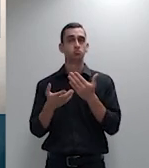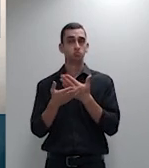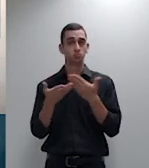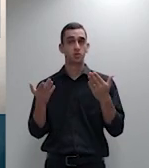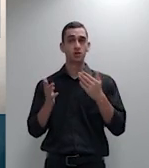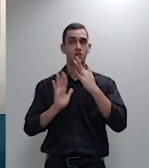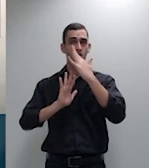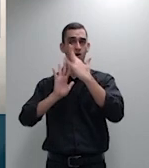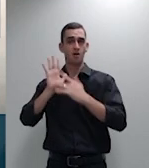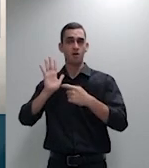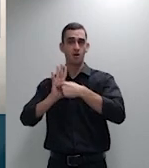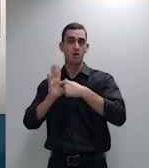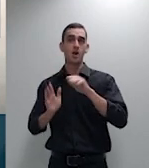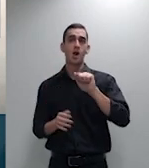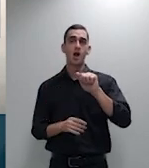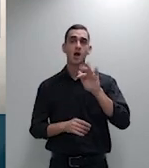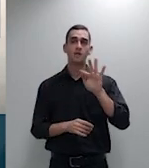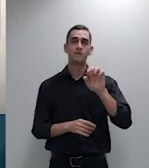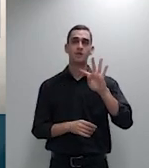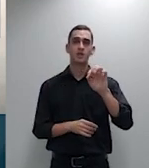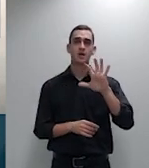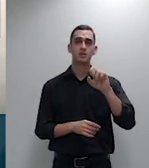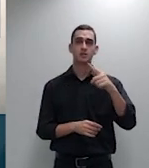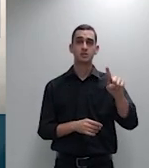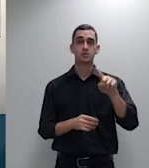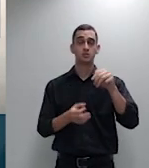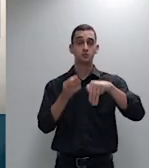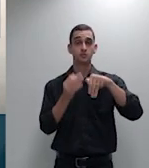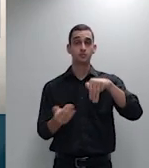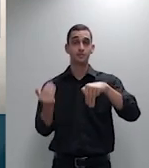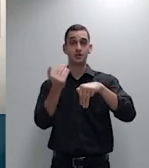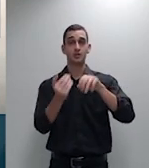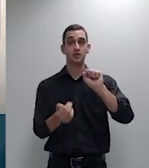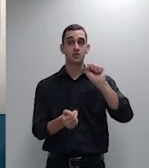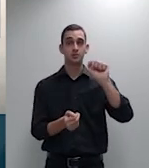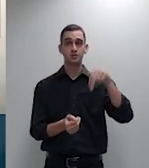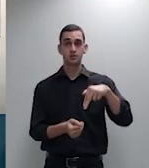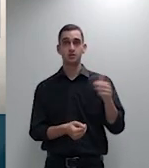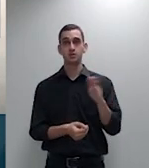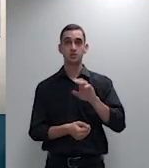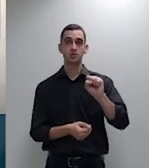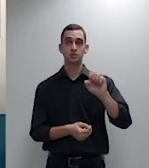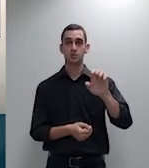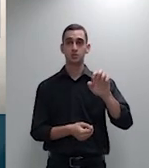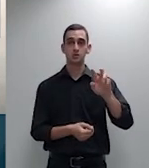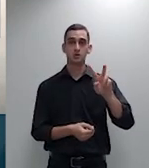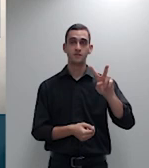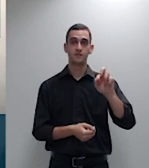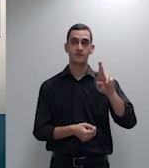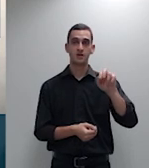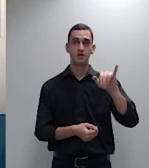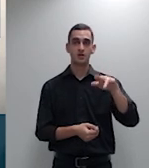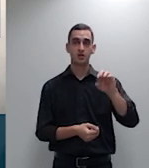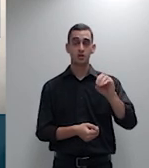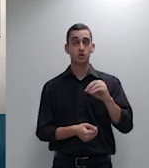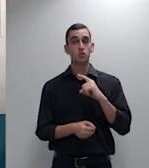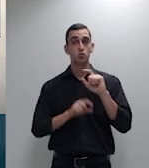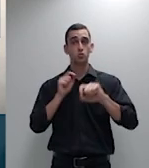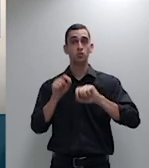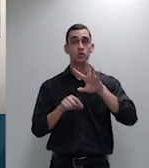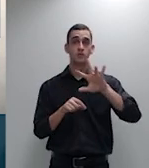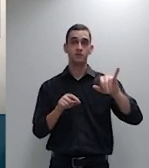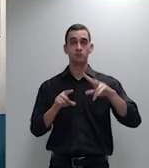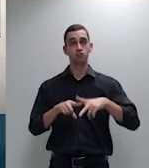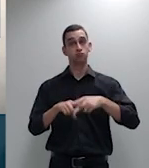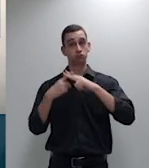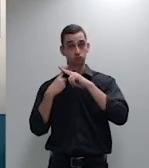Severino seja uma oportunidade do STJ não editar não editar editar